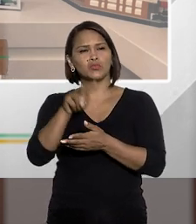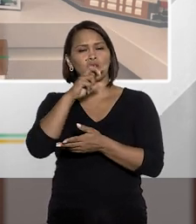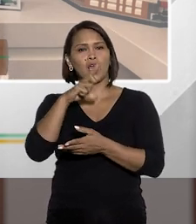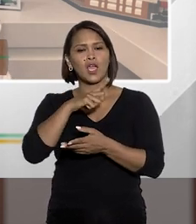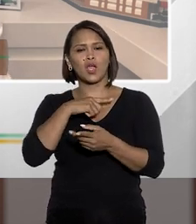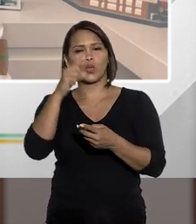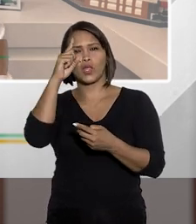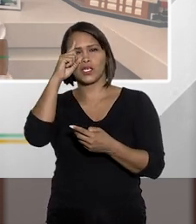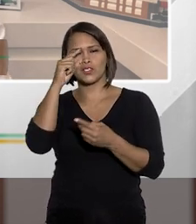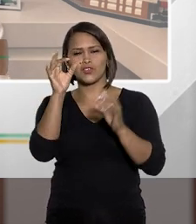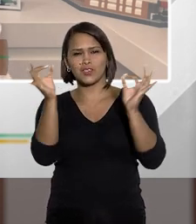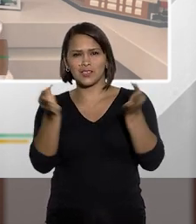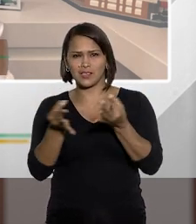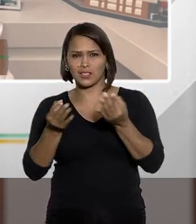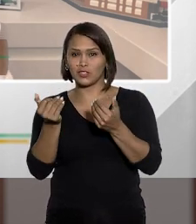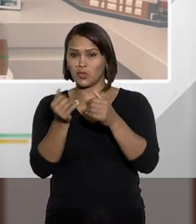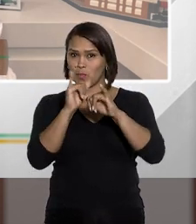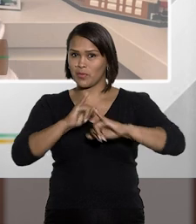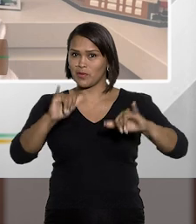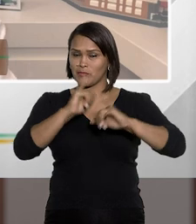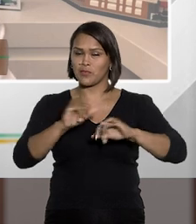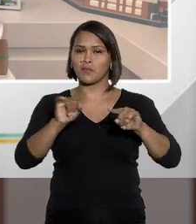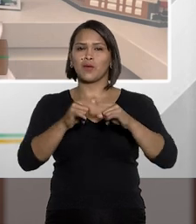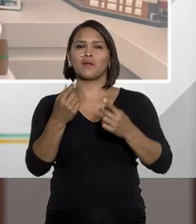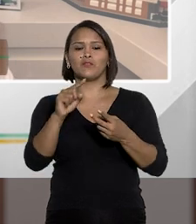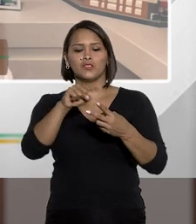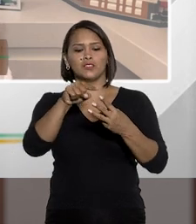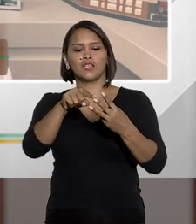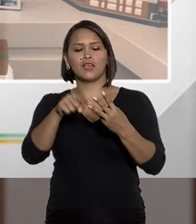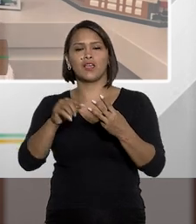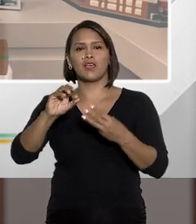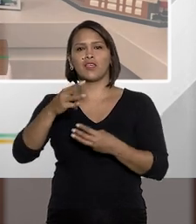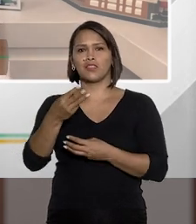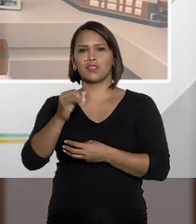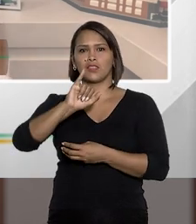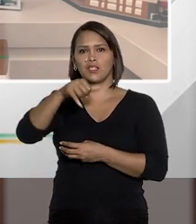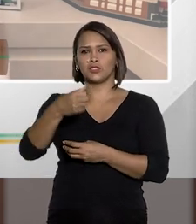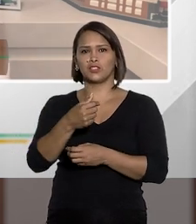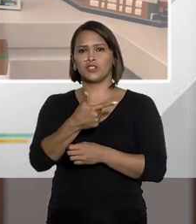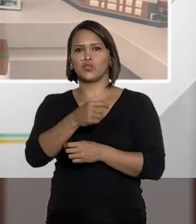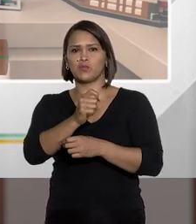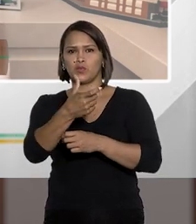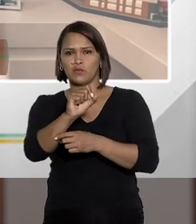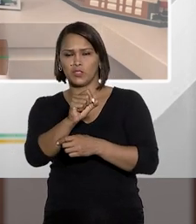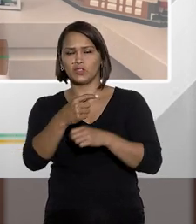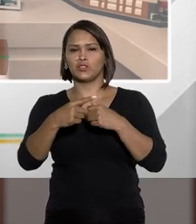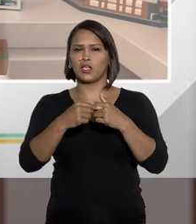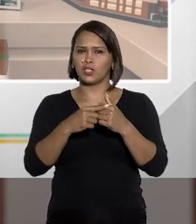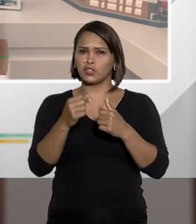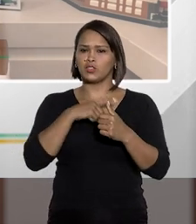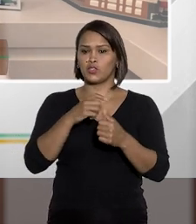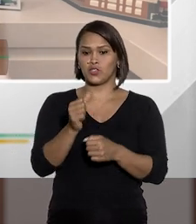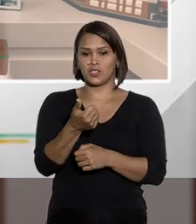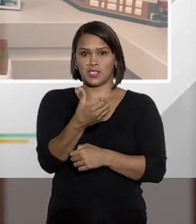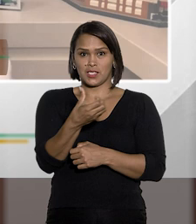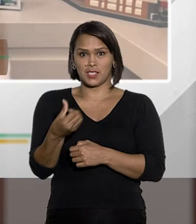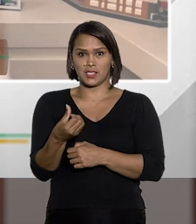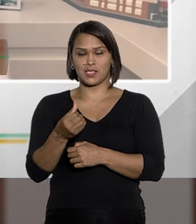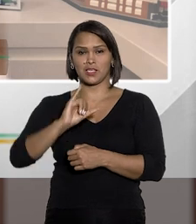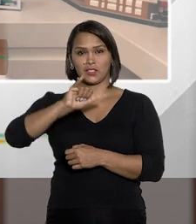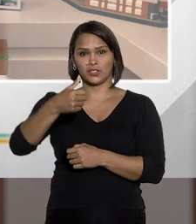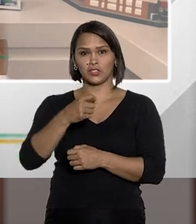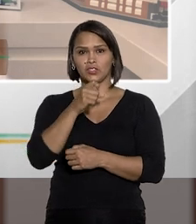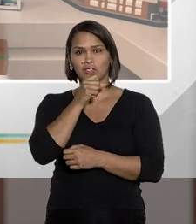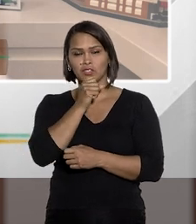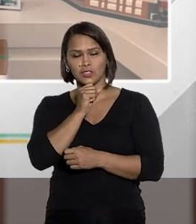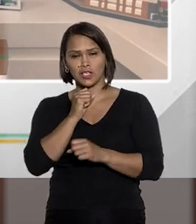deixa eu só olhar aqui que eu tenho essas datas para passar, mas você tem três de janeiro de 2020, alguns artigos, dezesseis